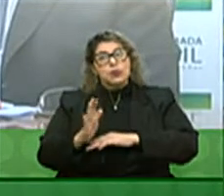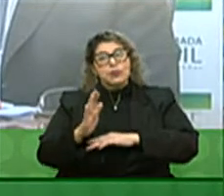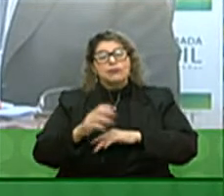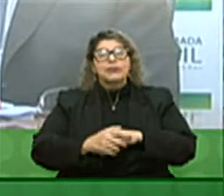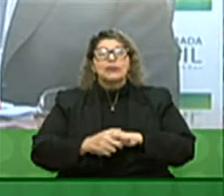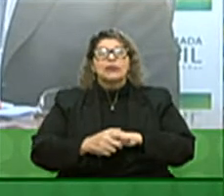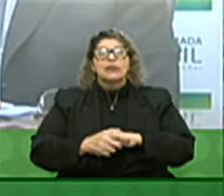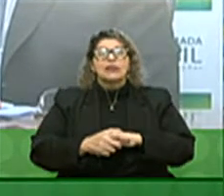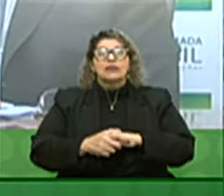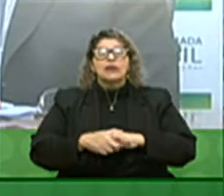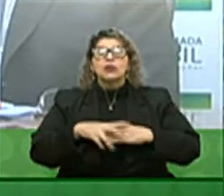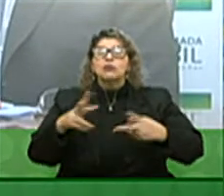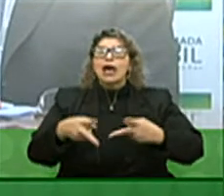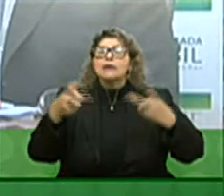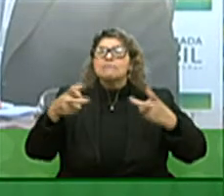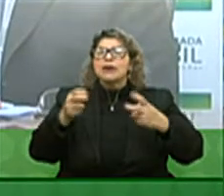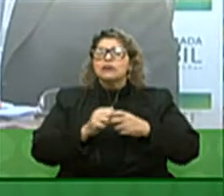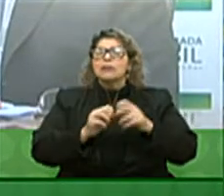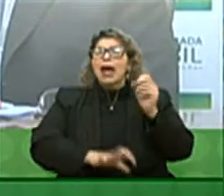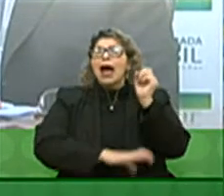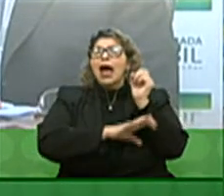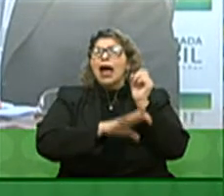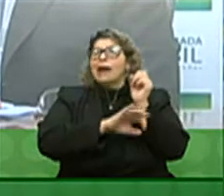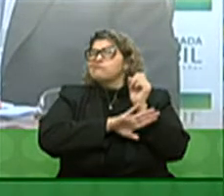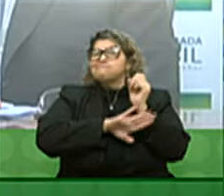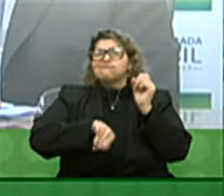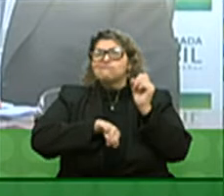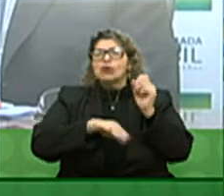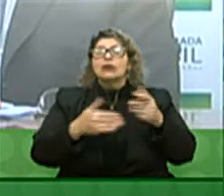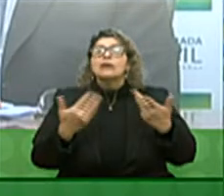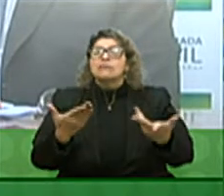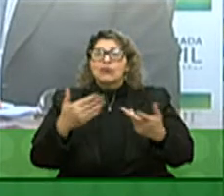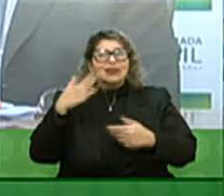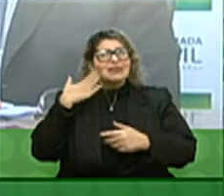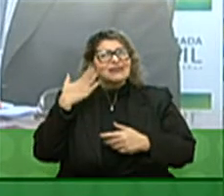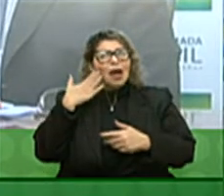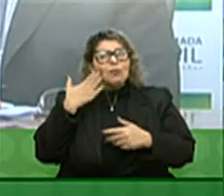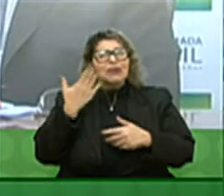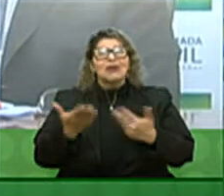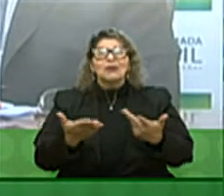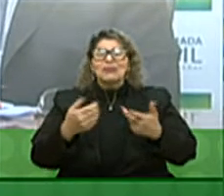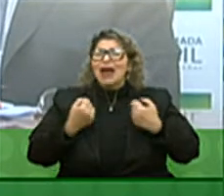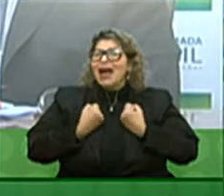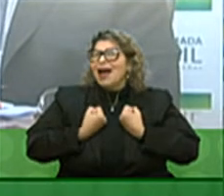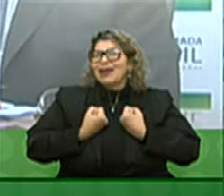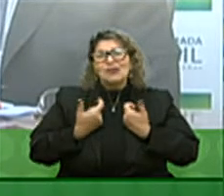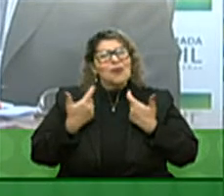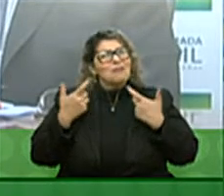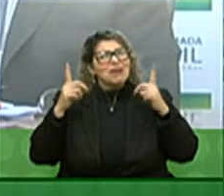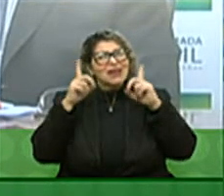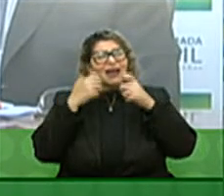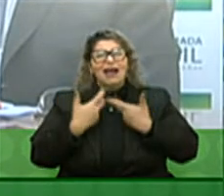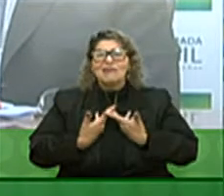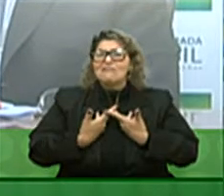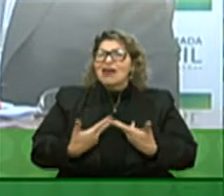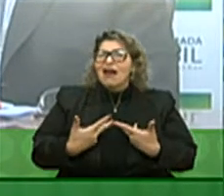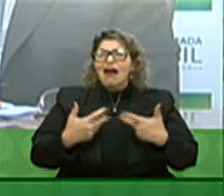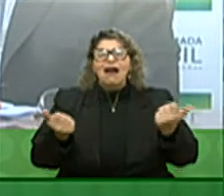como o aspecto da desburocratização nós sabemos o quanto isso pesa a